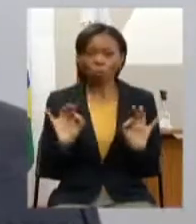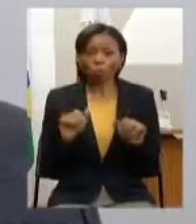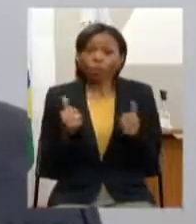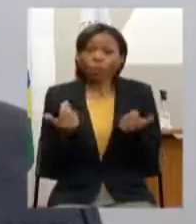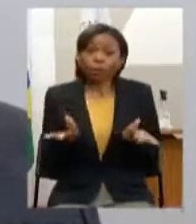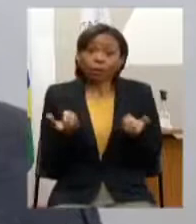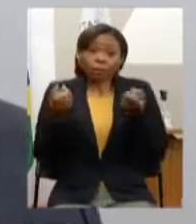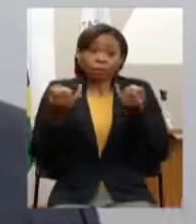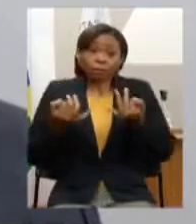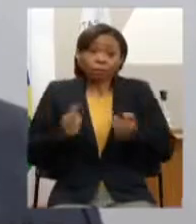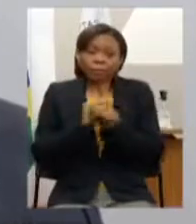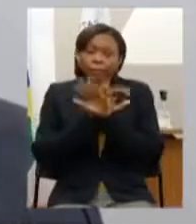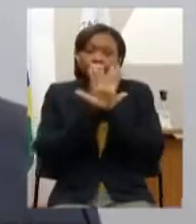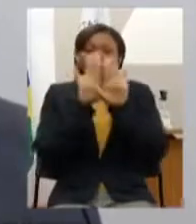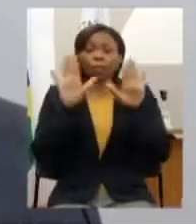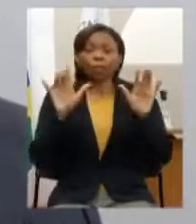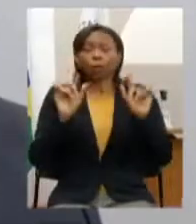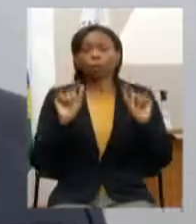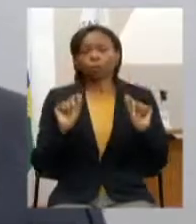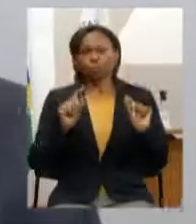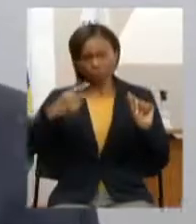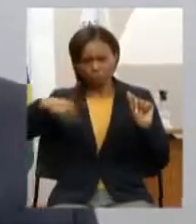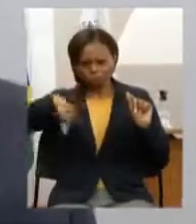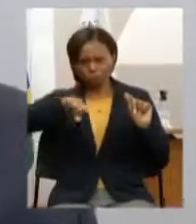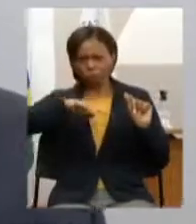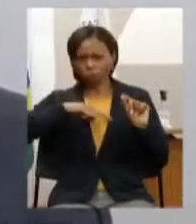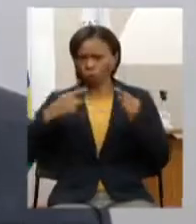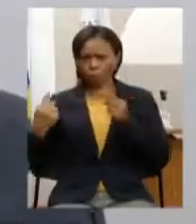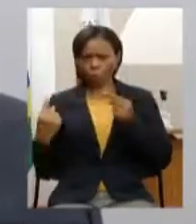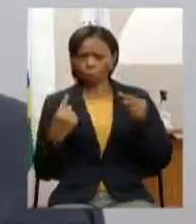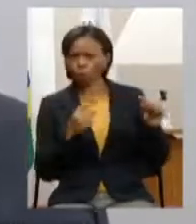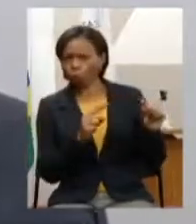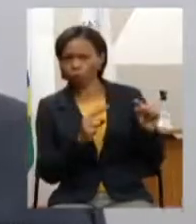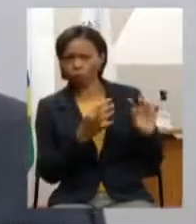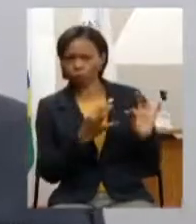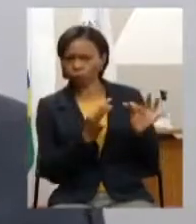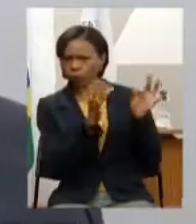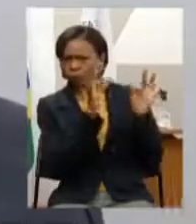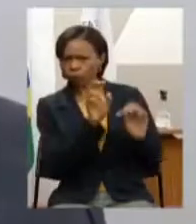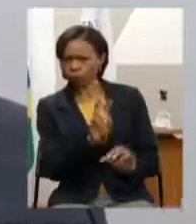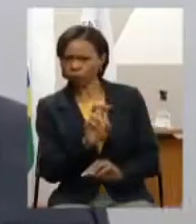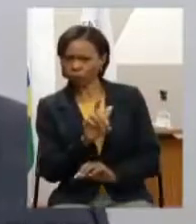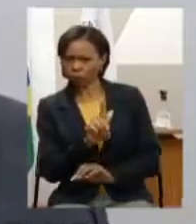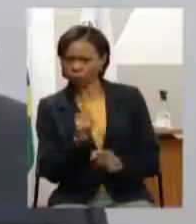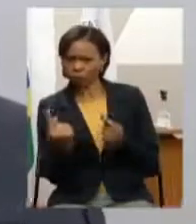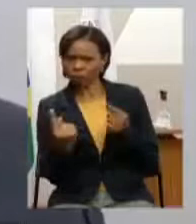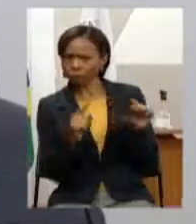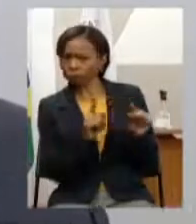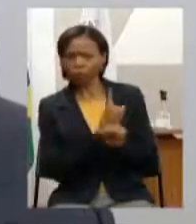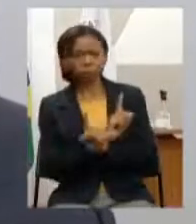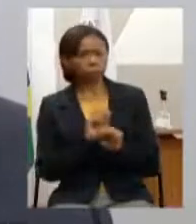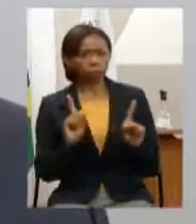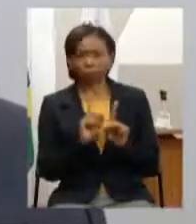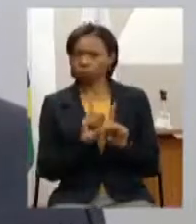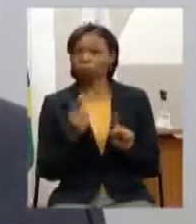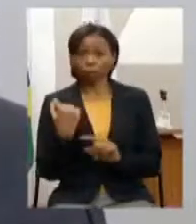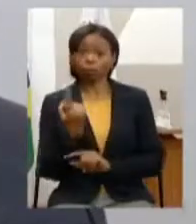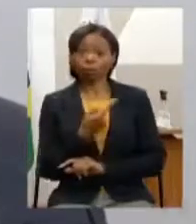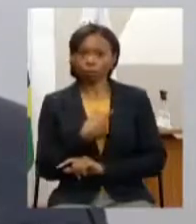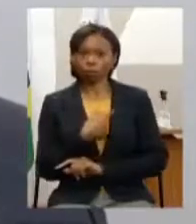senhor presidente que nós não somos contra a implantação da tecnologia em 5G a gente é capaz de reconhecer